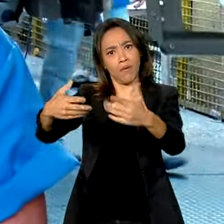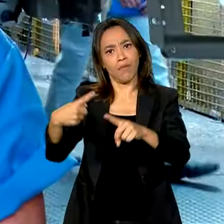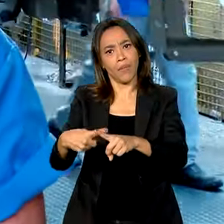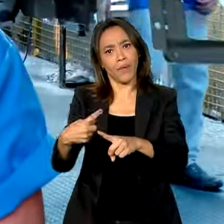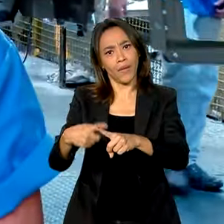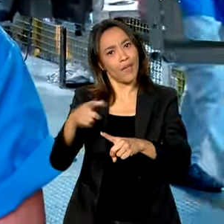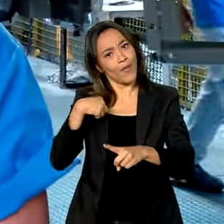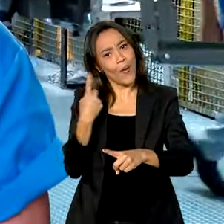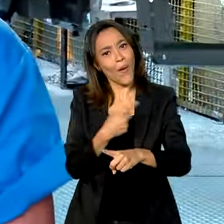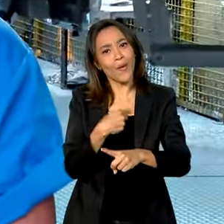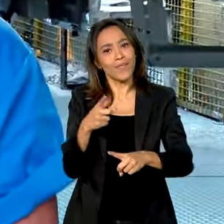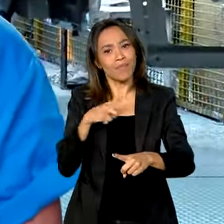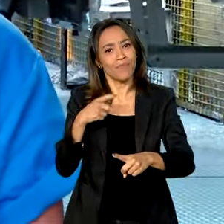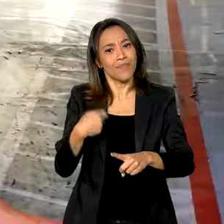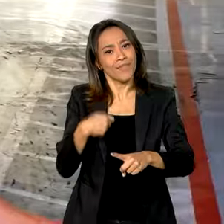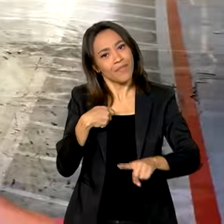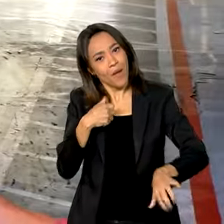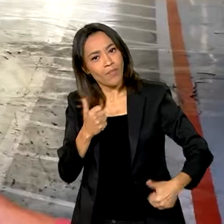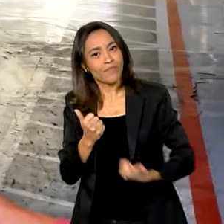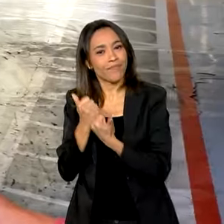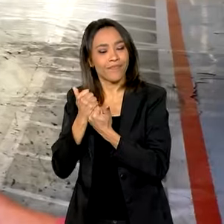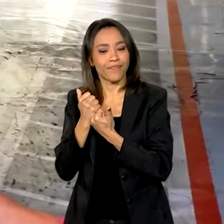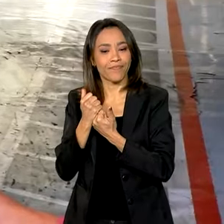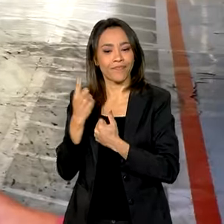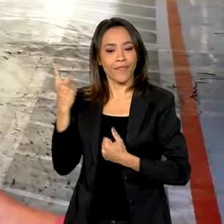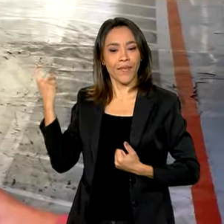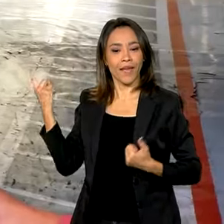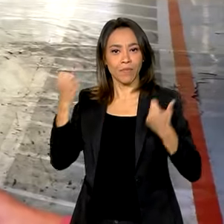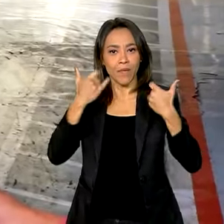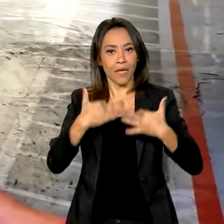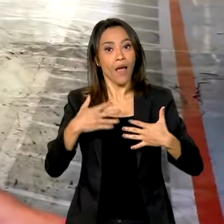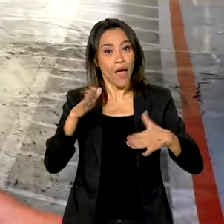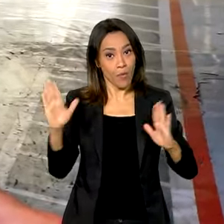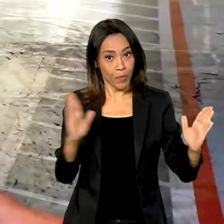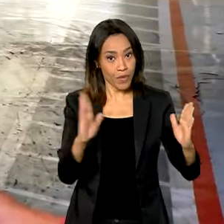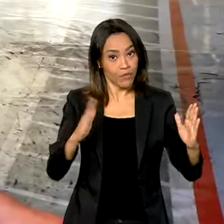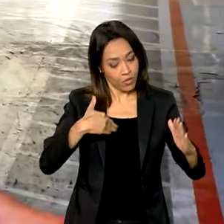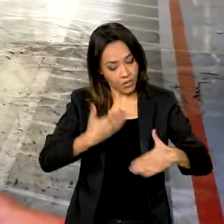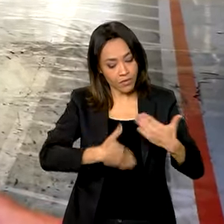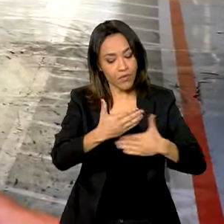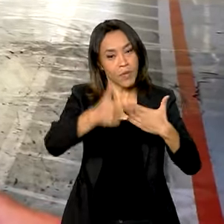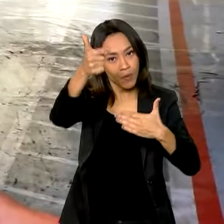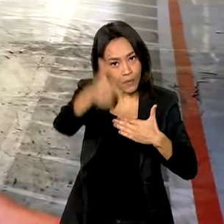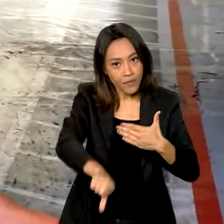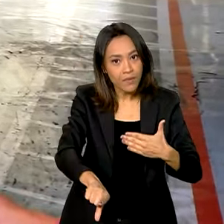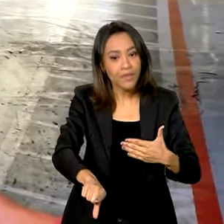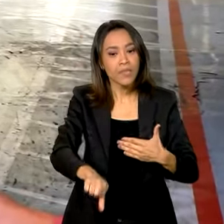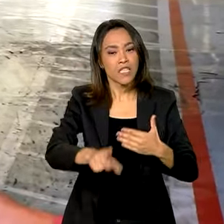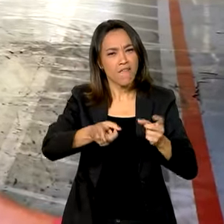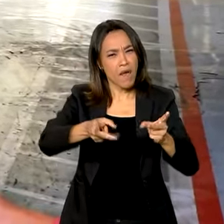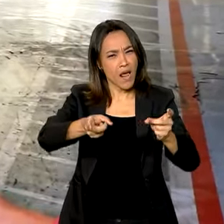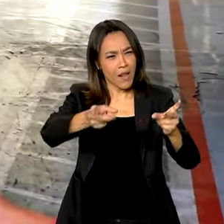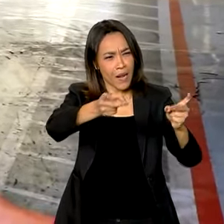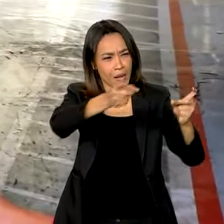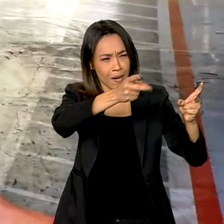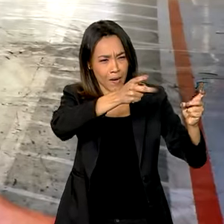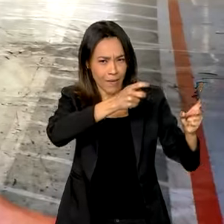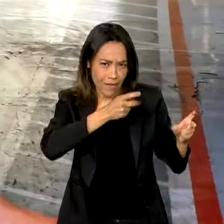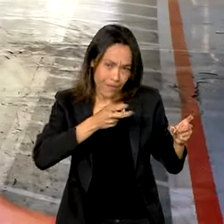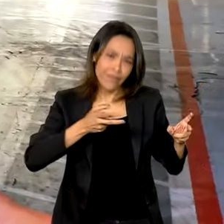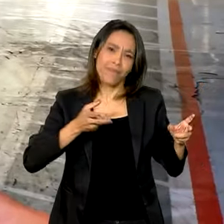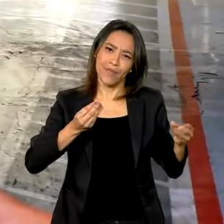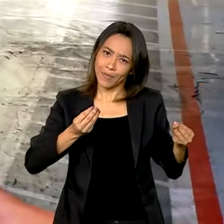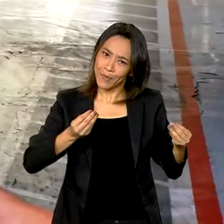a gente sempre tem a acrescentar alguma coisa. Estamos em uma fase de crescimento, mais uma vez, né? E vendendo bastante produtos.